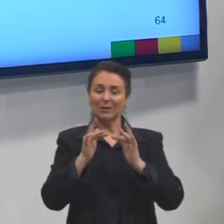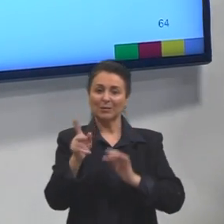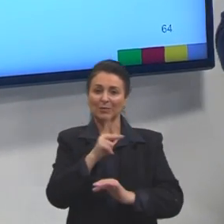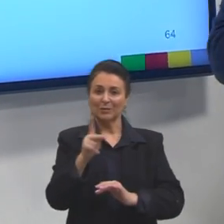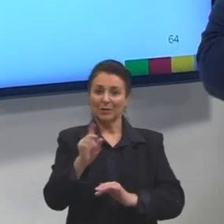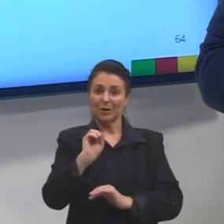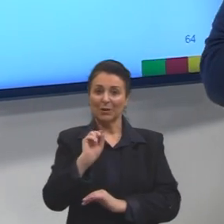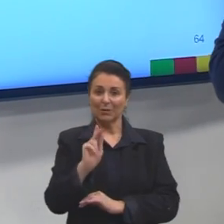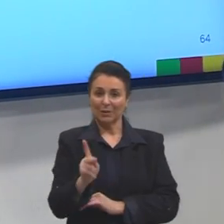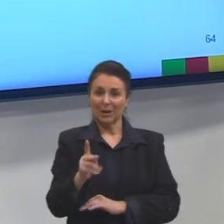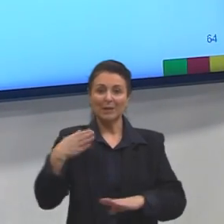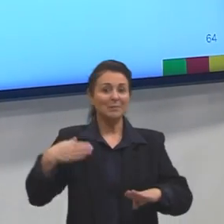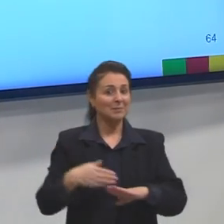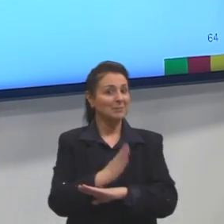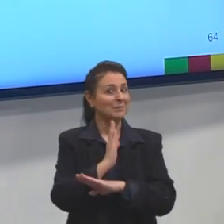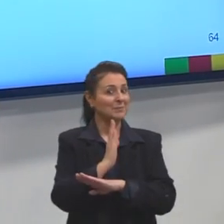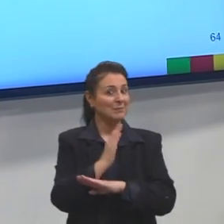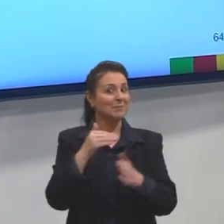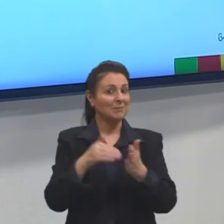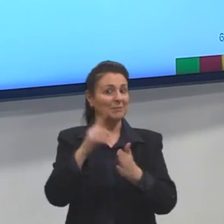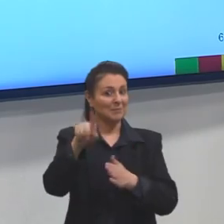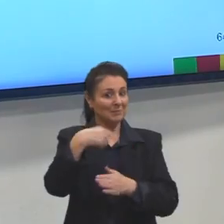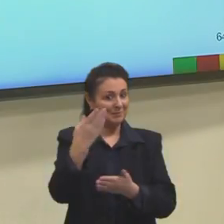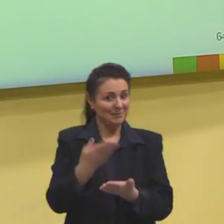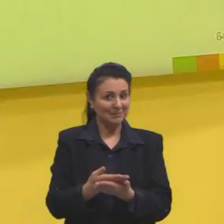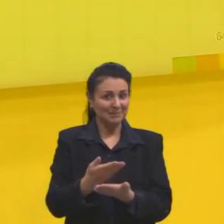Certo? Partiu passar. Até a próxima.